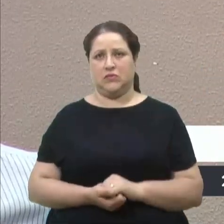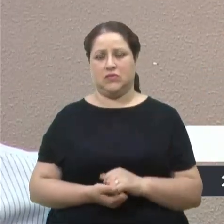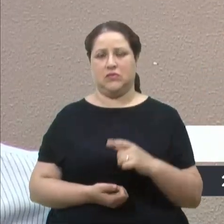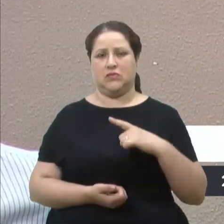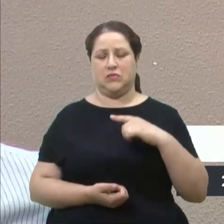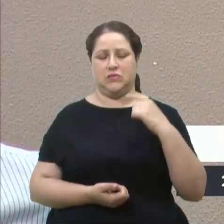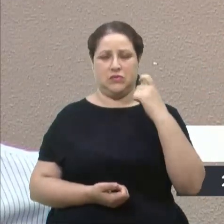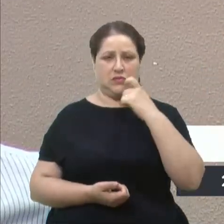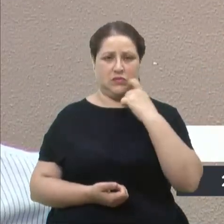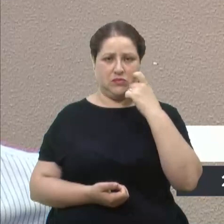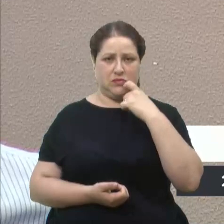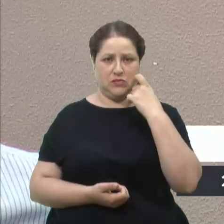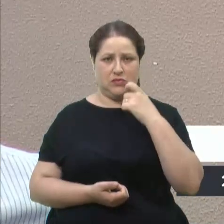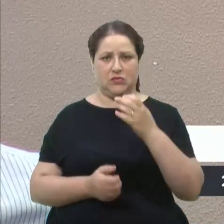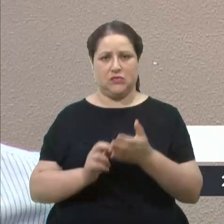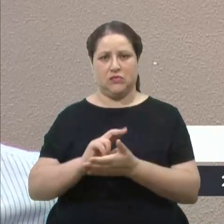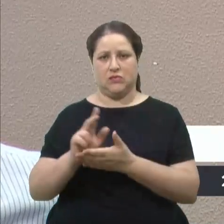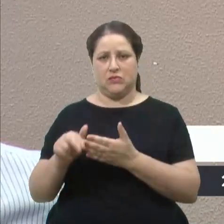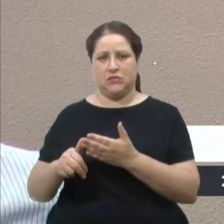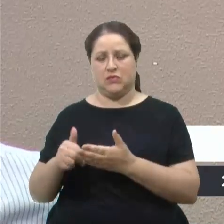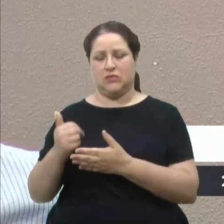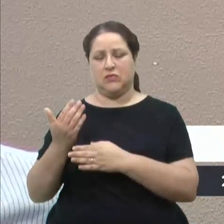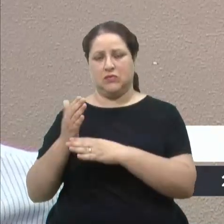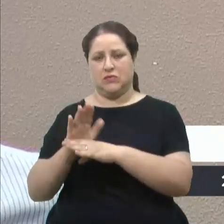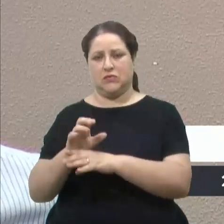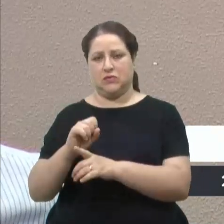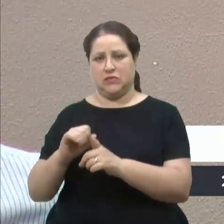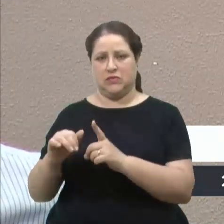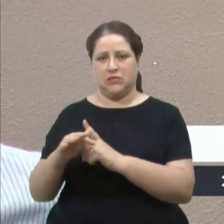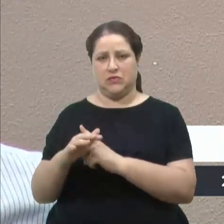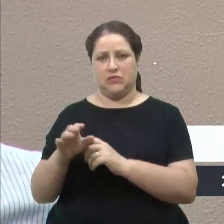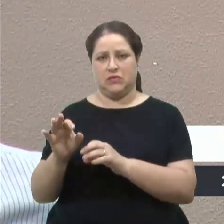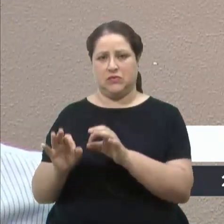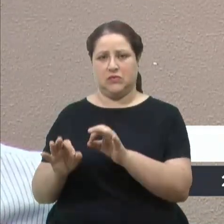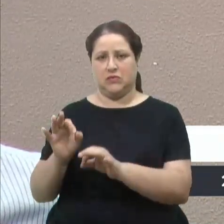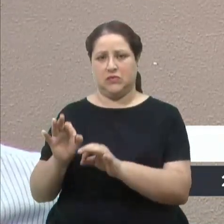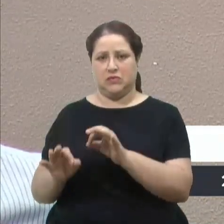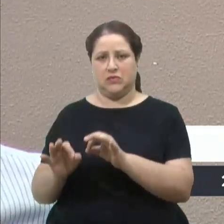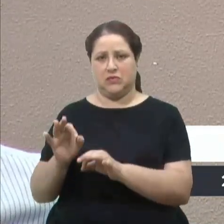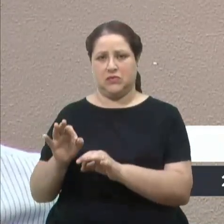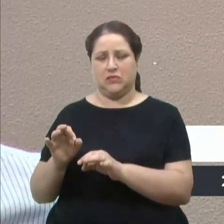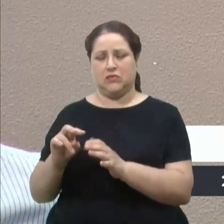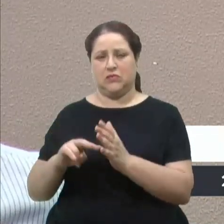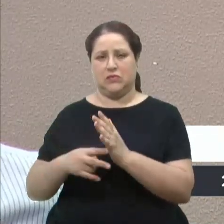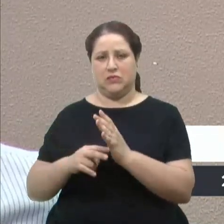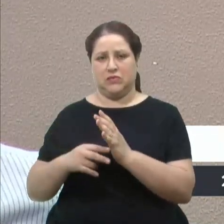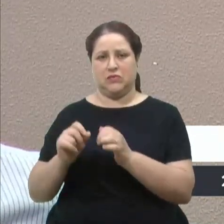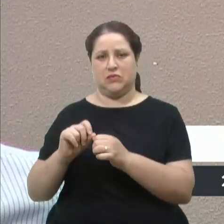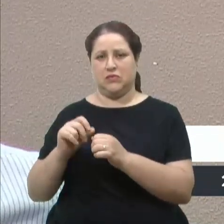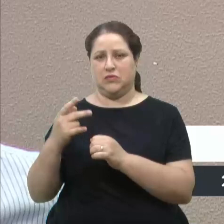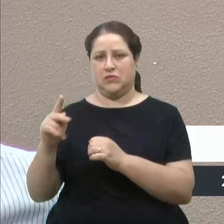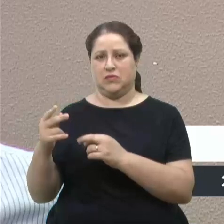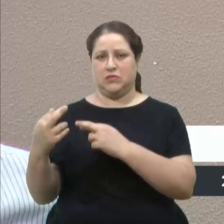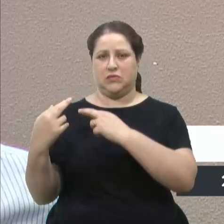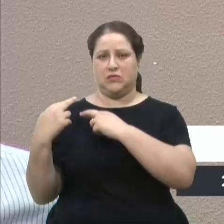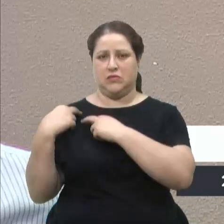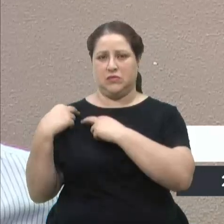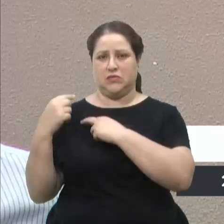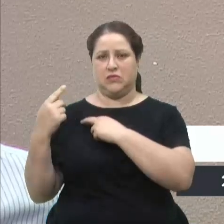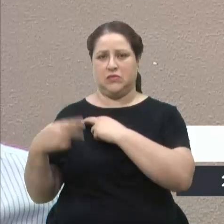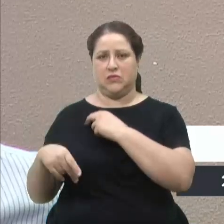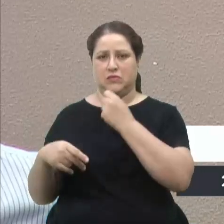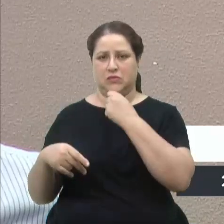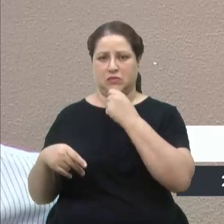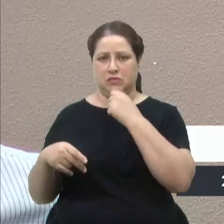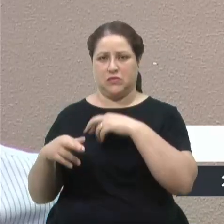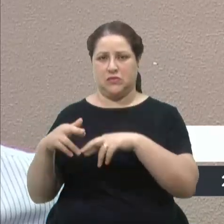dentista, temos várias assistências sociais atendidas, área jurídica. Então, sindicato tem feito a sua parte nessa cidade e